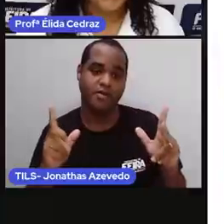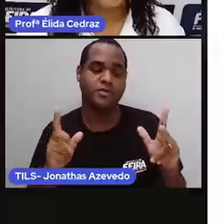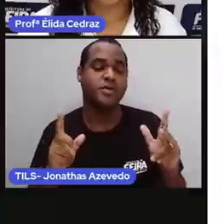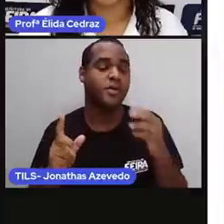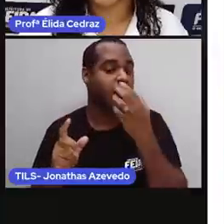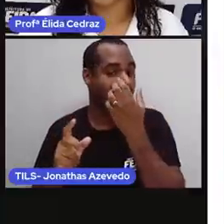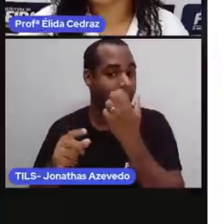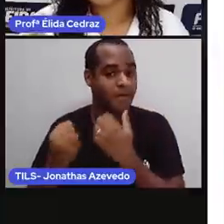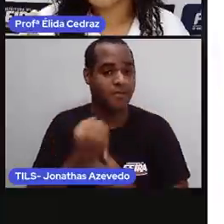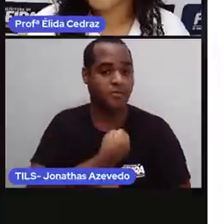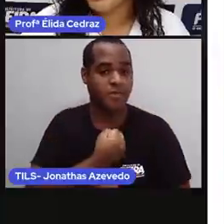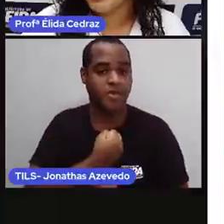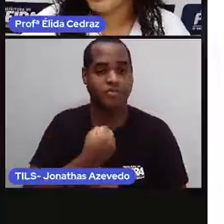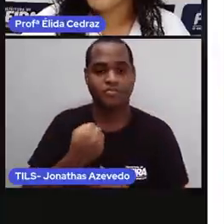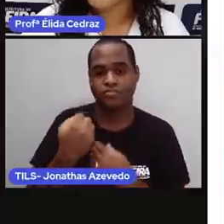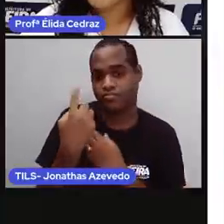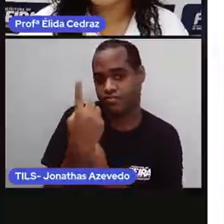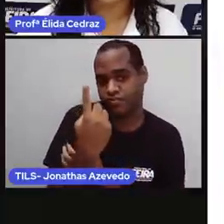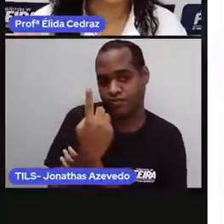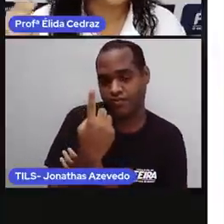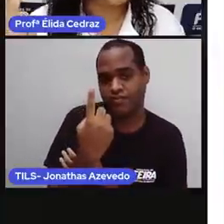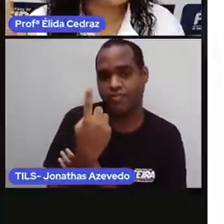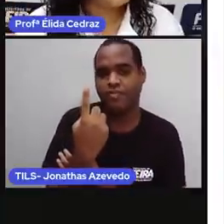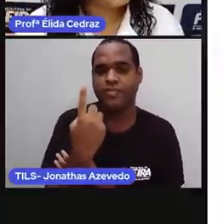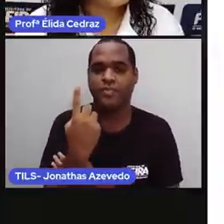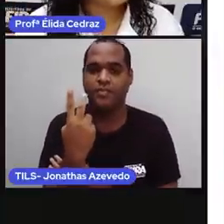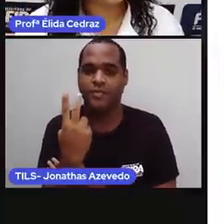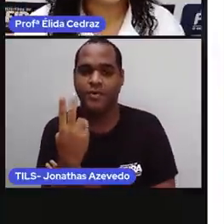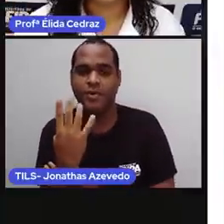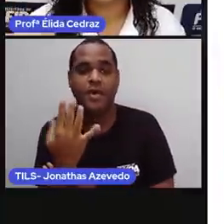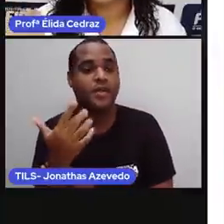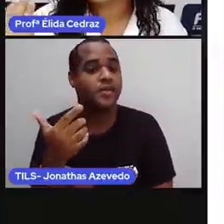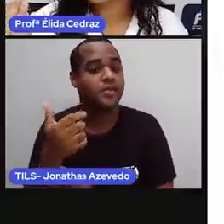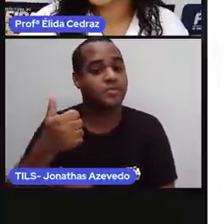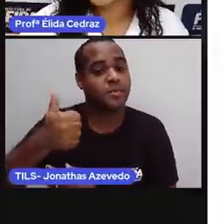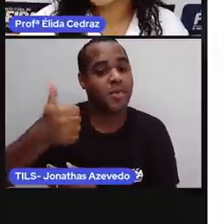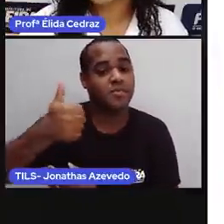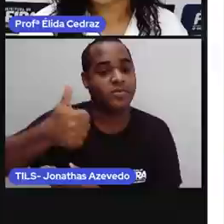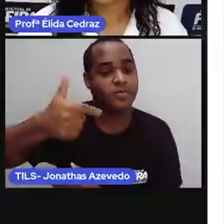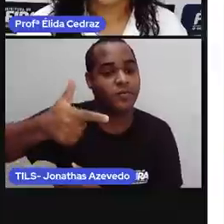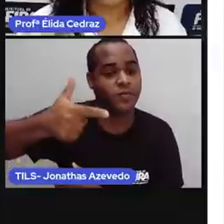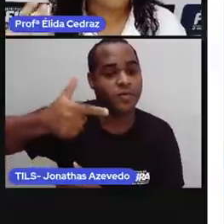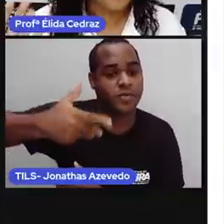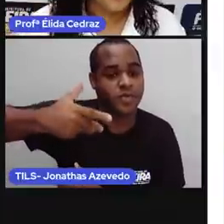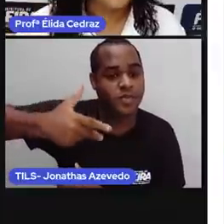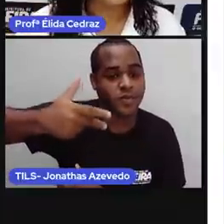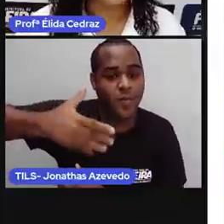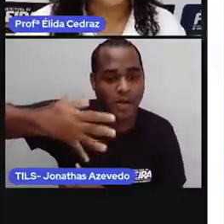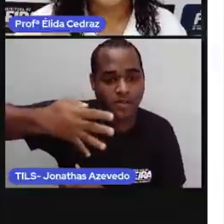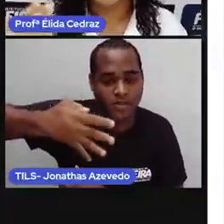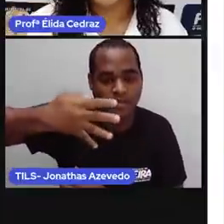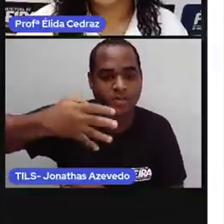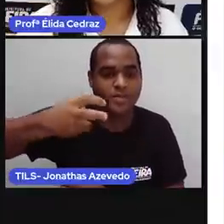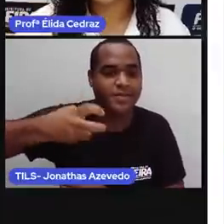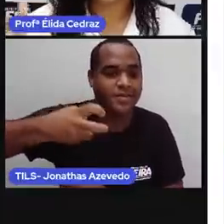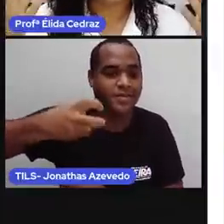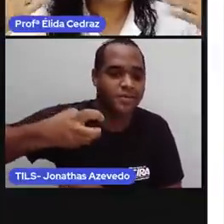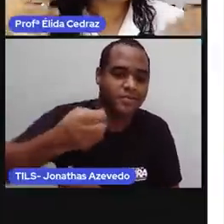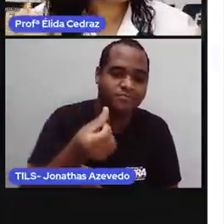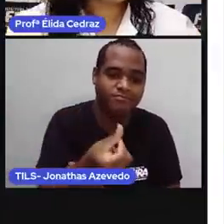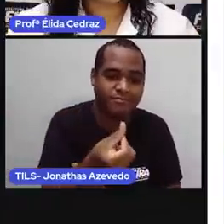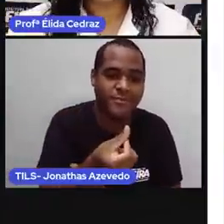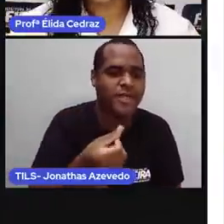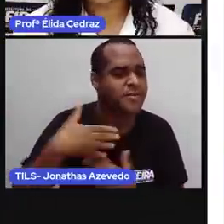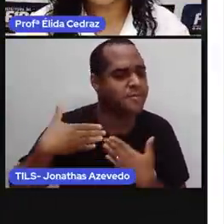número um vira primeiro, segundo, terceiro, quarto, quinto